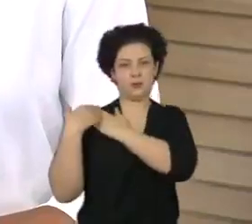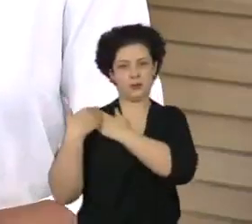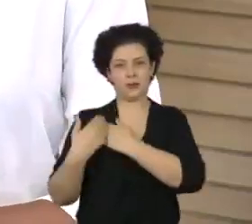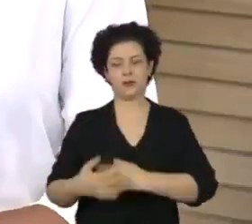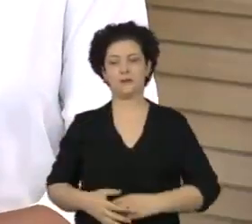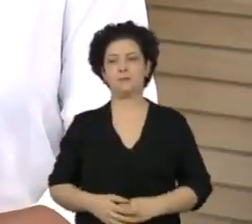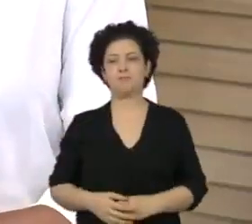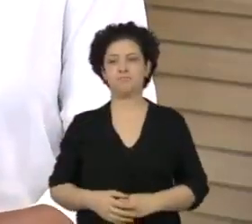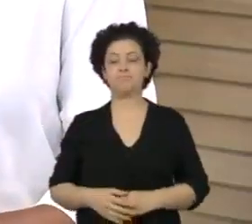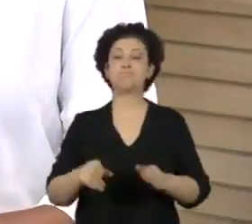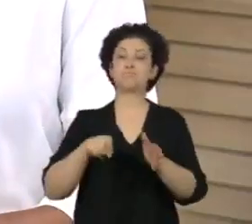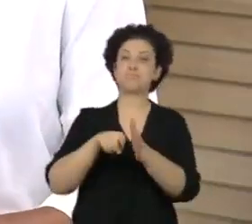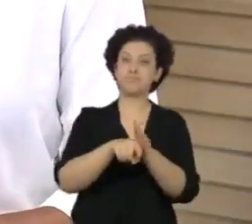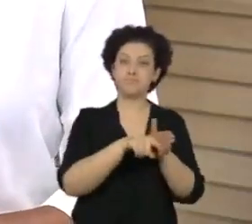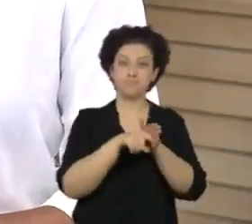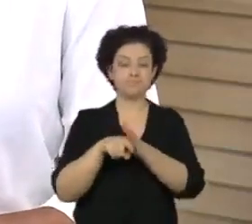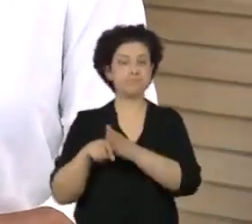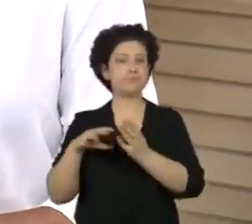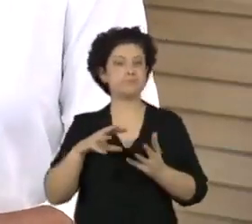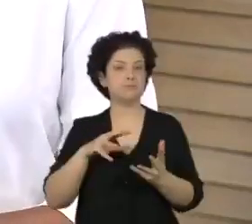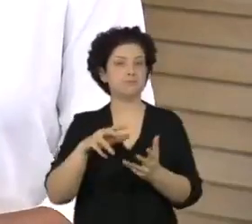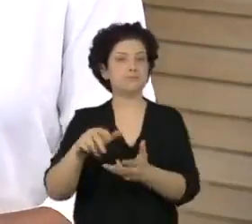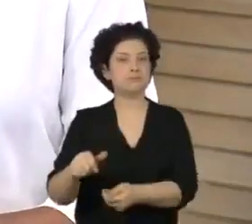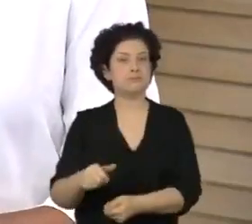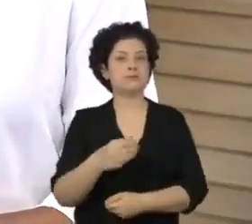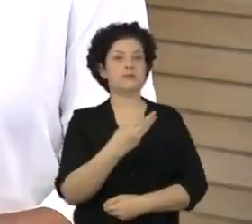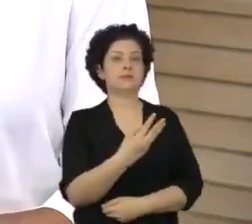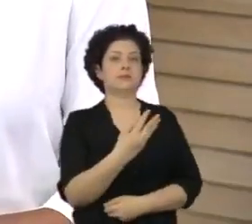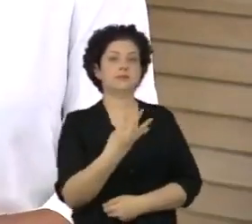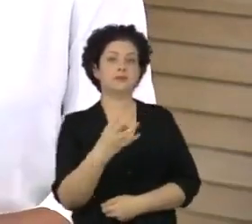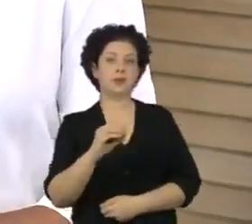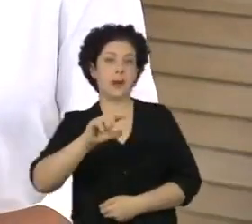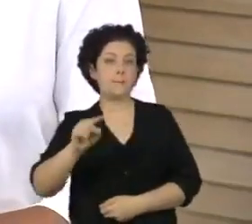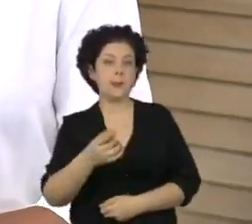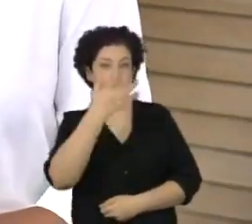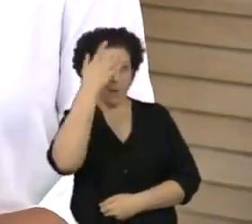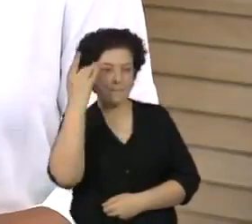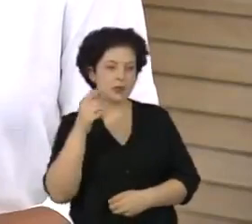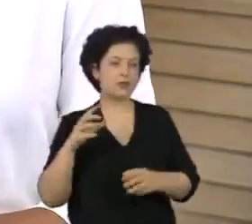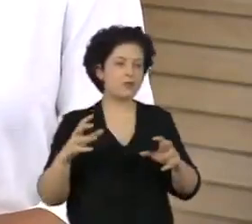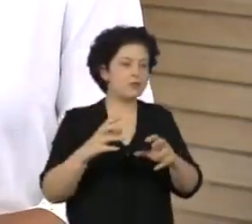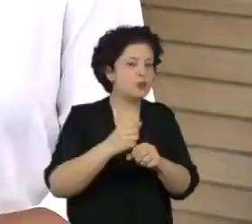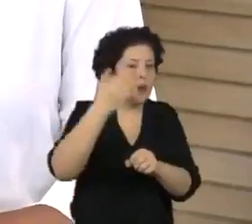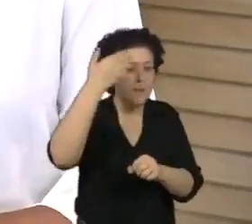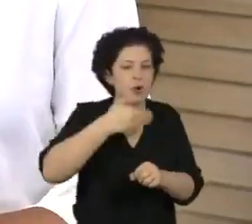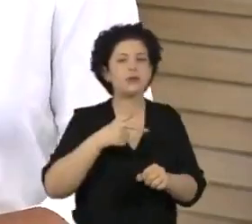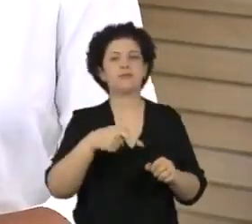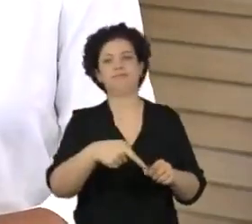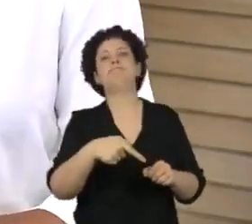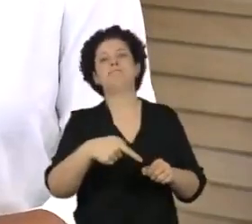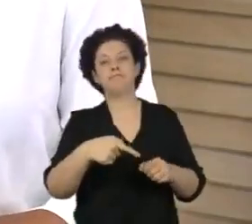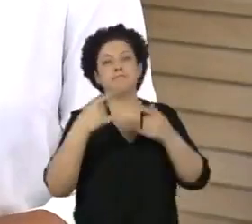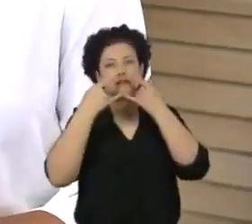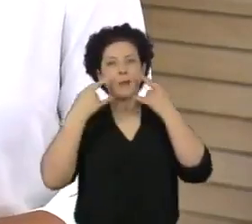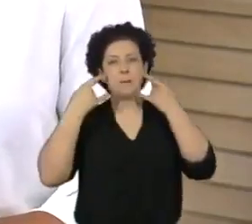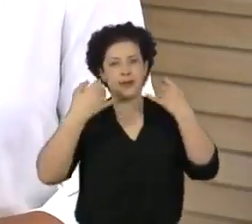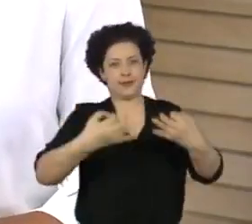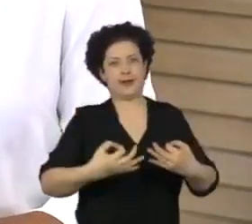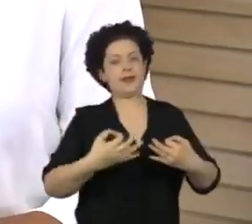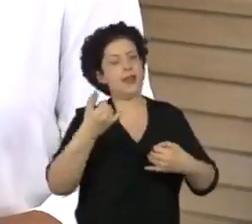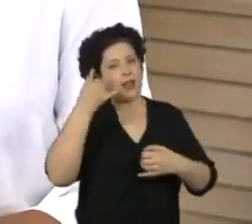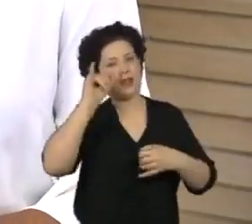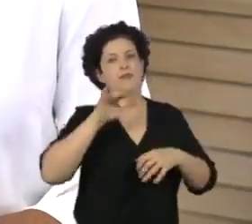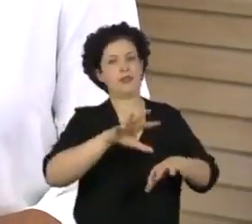Uma pesquisa internacional com 340 mil pessoas atesta a eficácia do uso de máscaras na